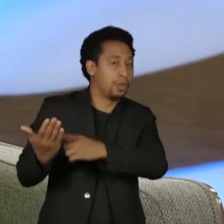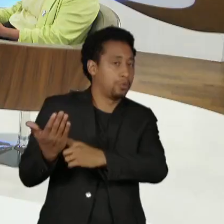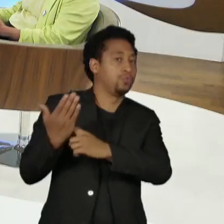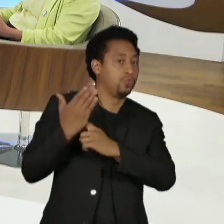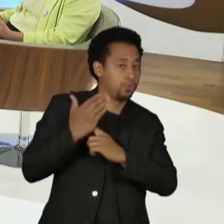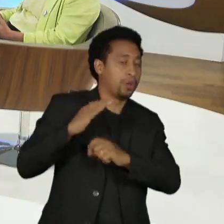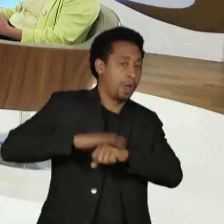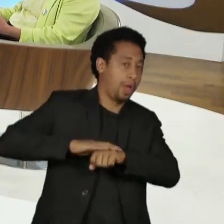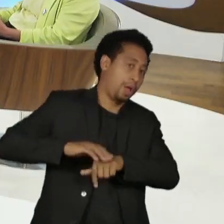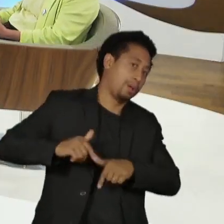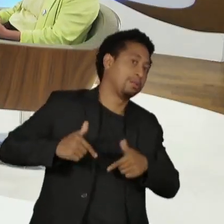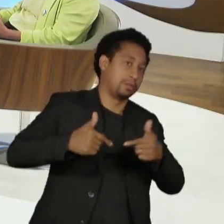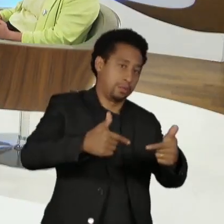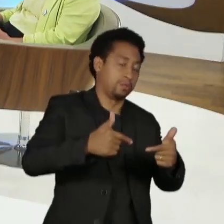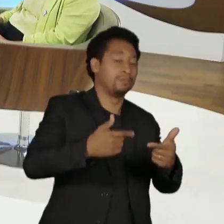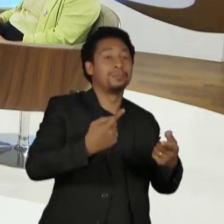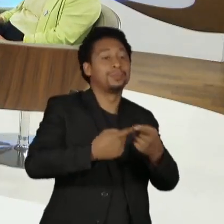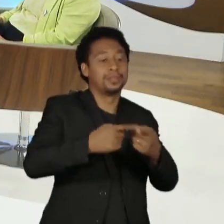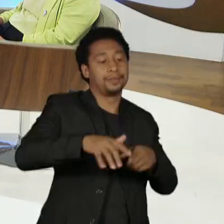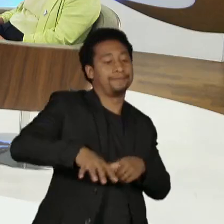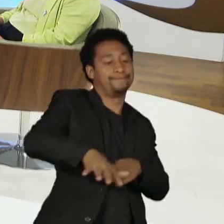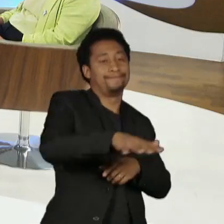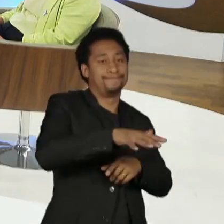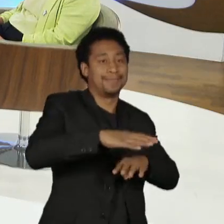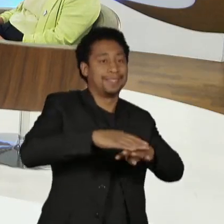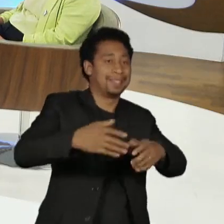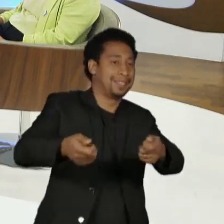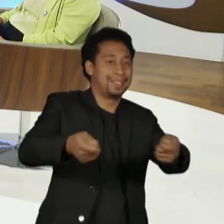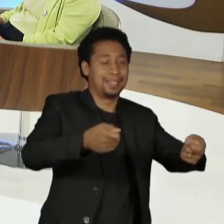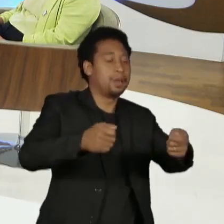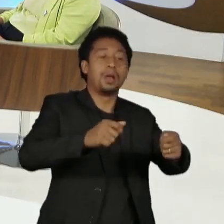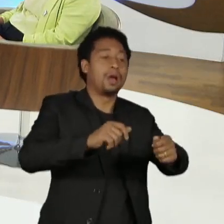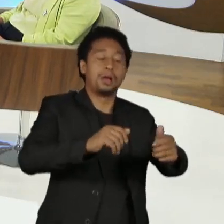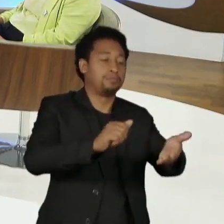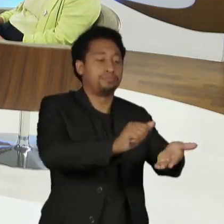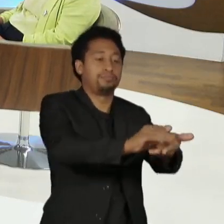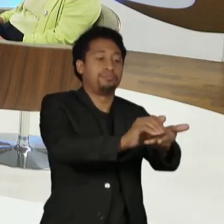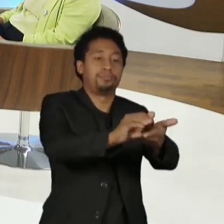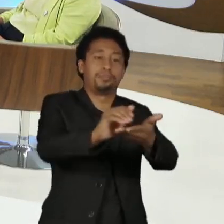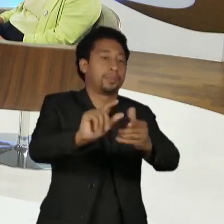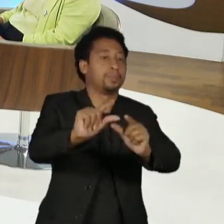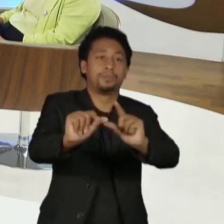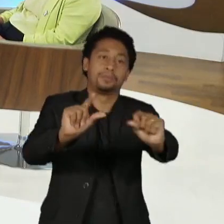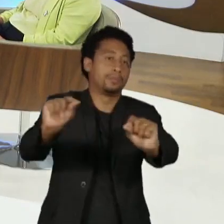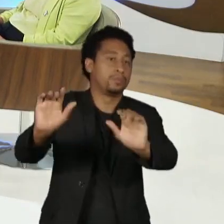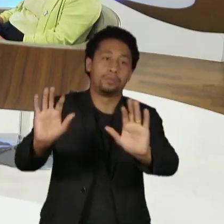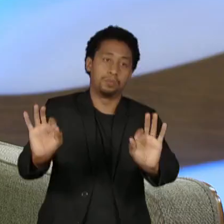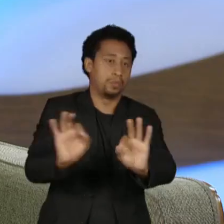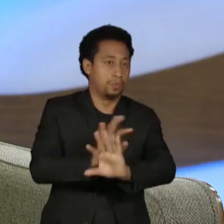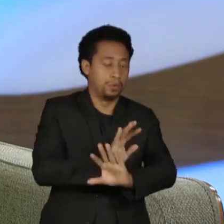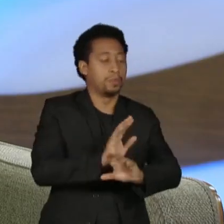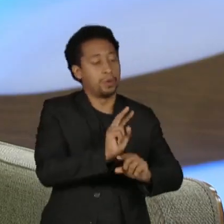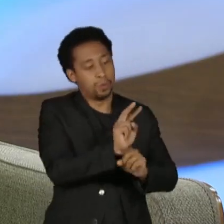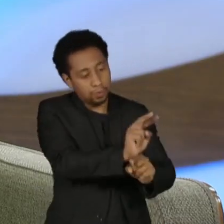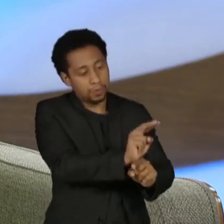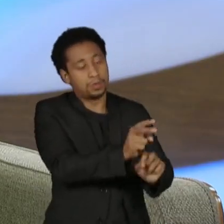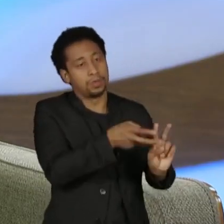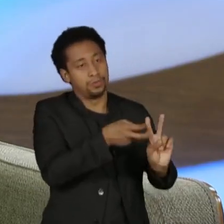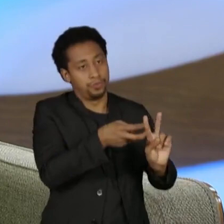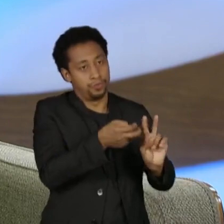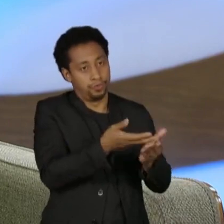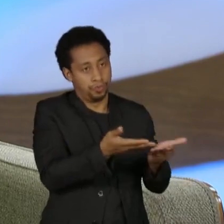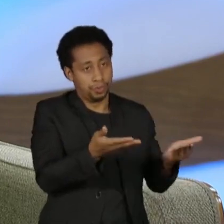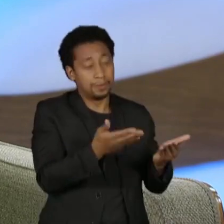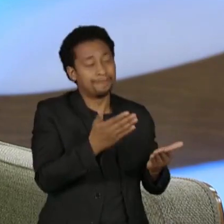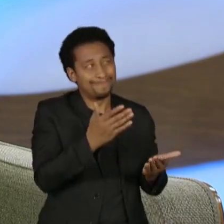ou seja, de retirada do garimpo ilegal do território Yanomami. Então, é uma situação complexa, mas eu creio